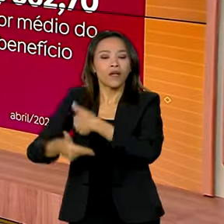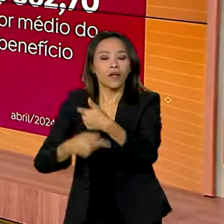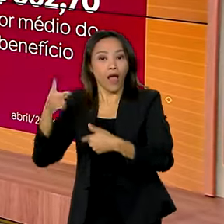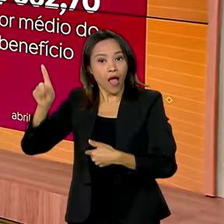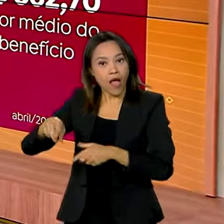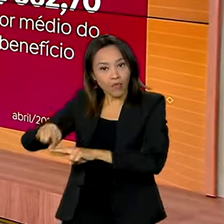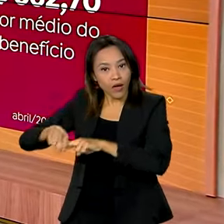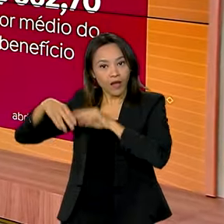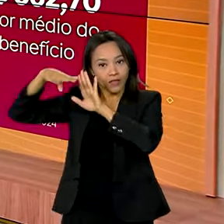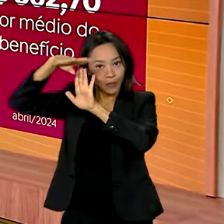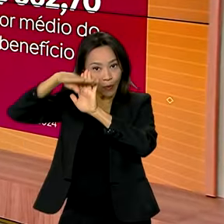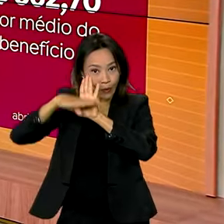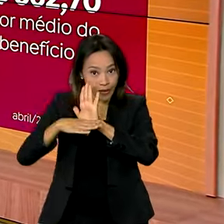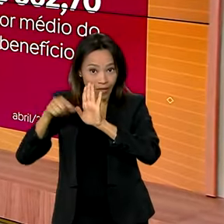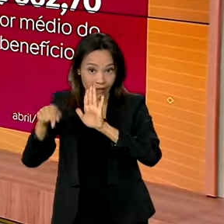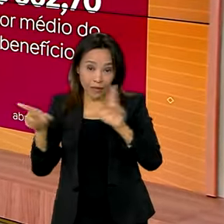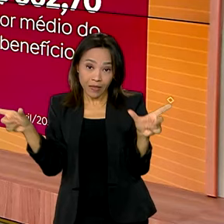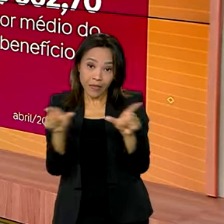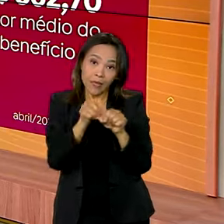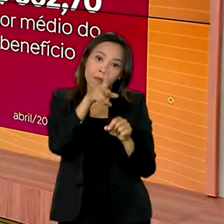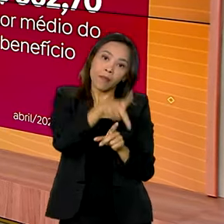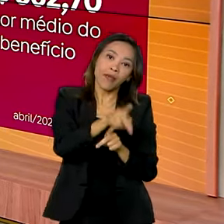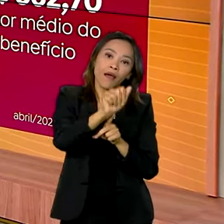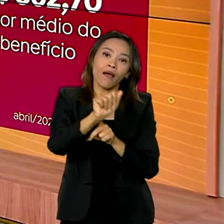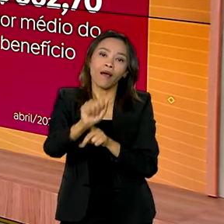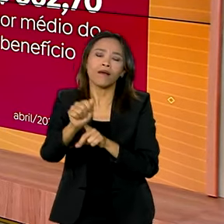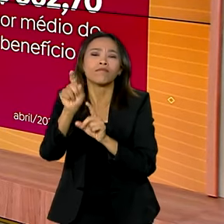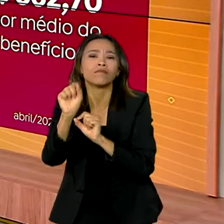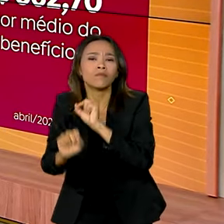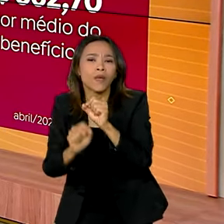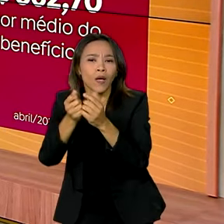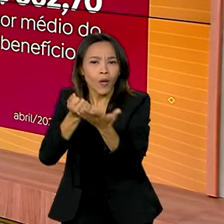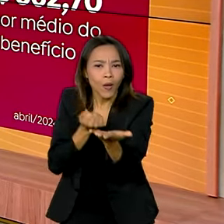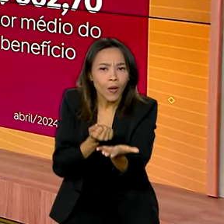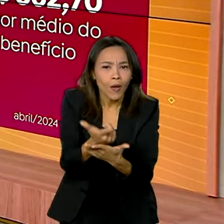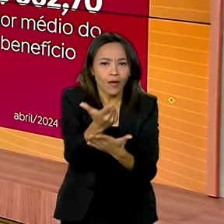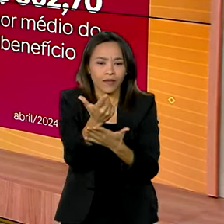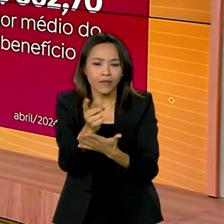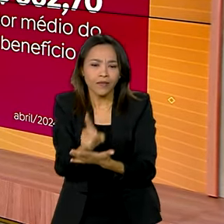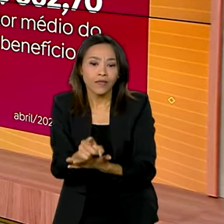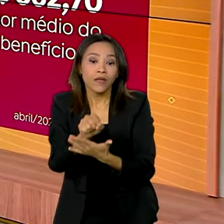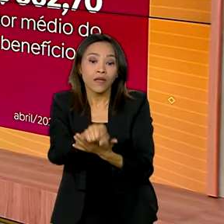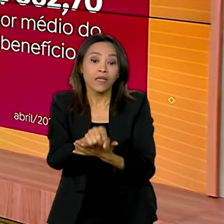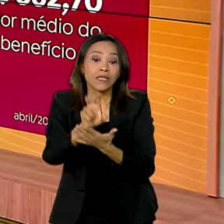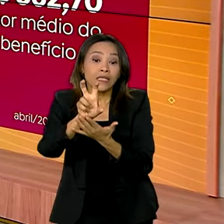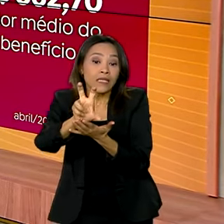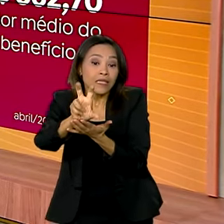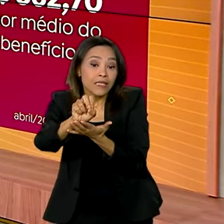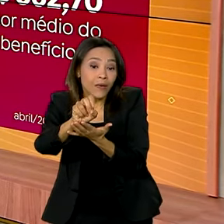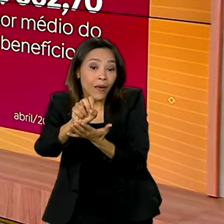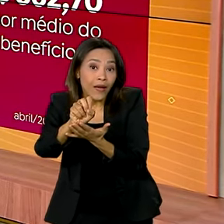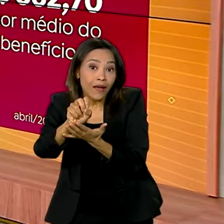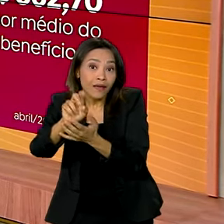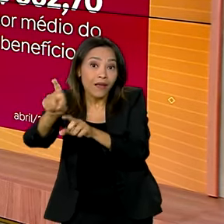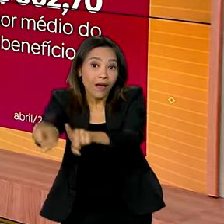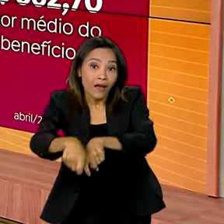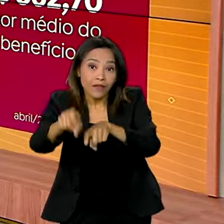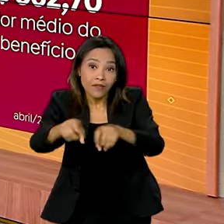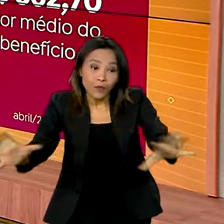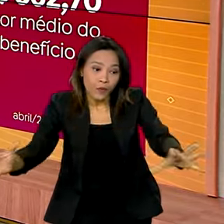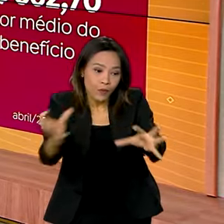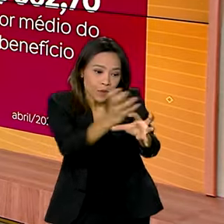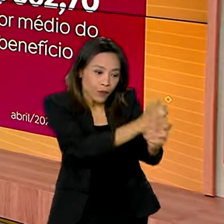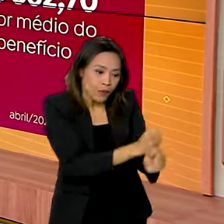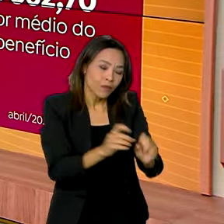programa de aquisição de alimentos, o governo adquire diretamente a produção de 50 agricultores familiares do município. Olha só,